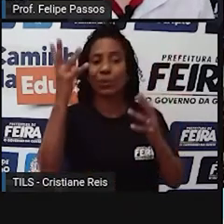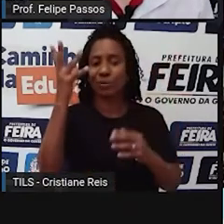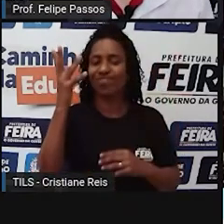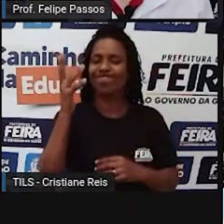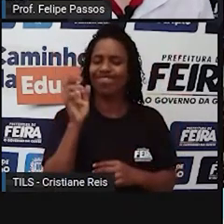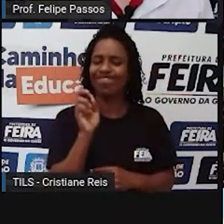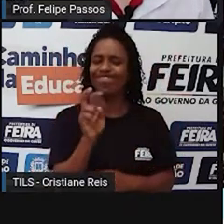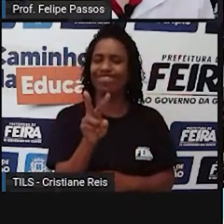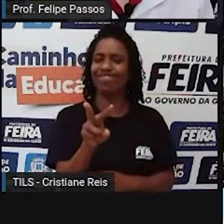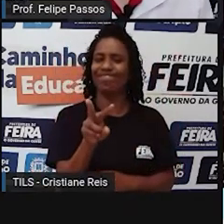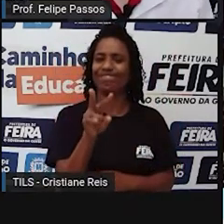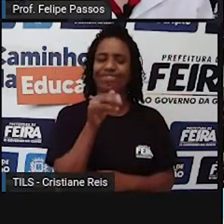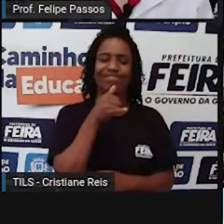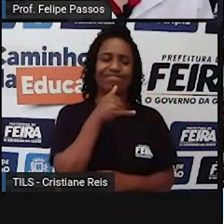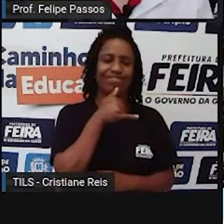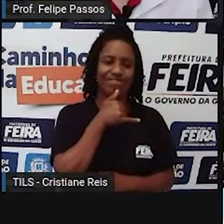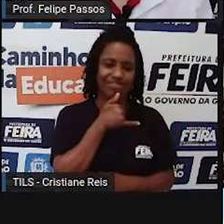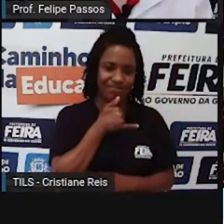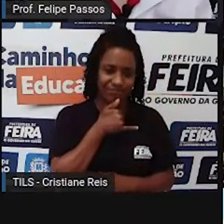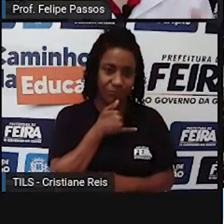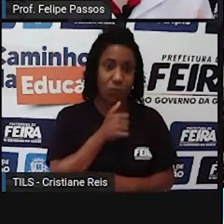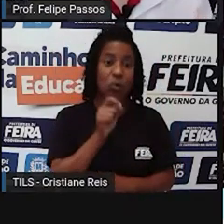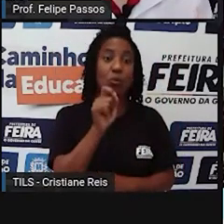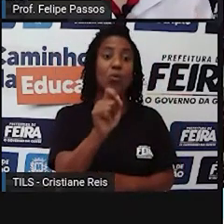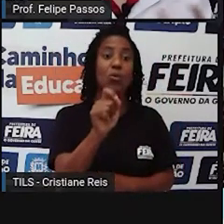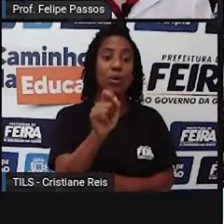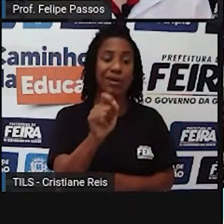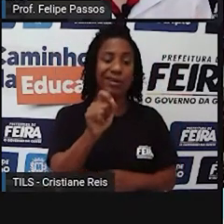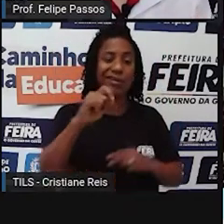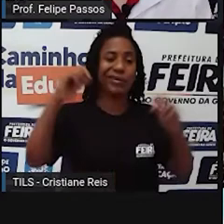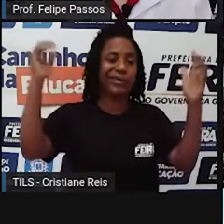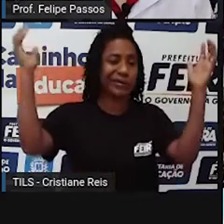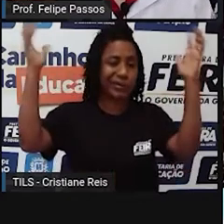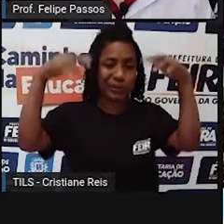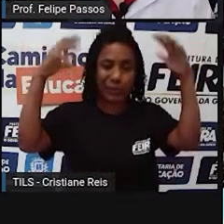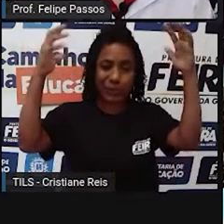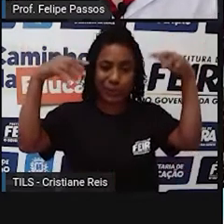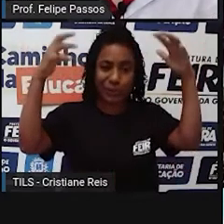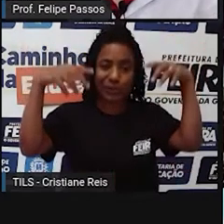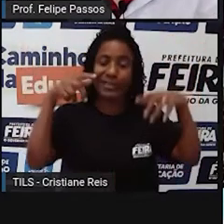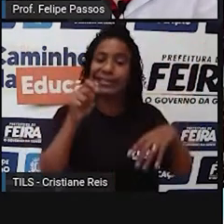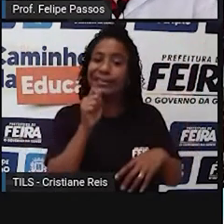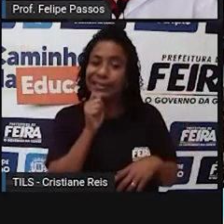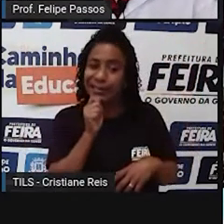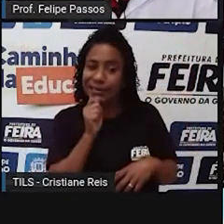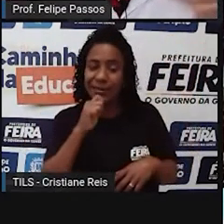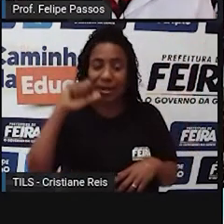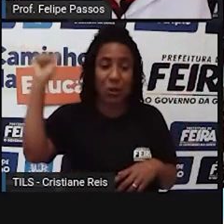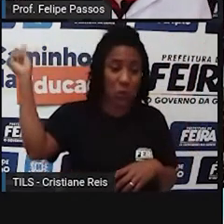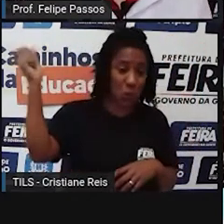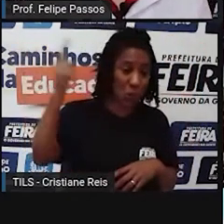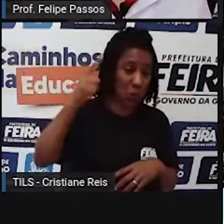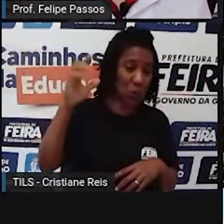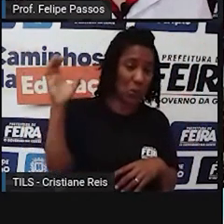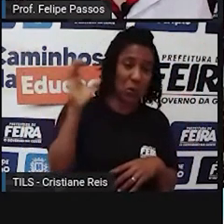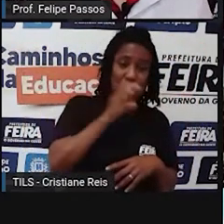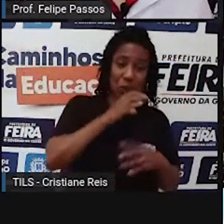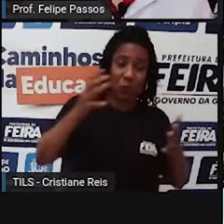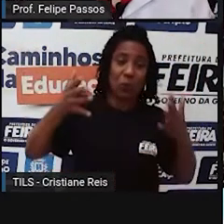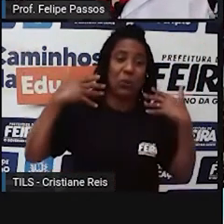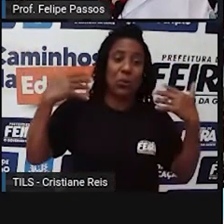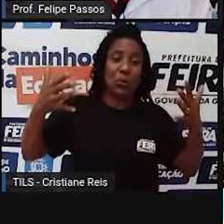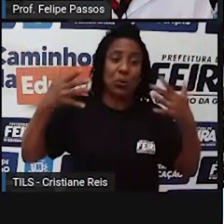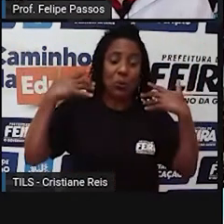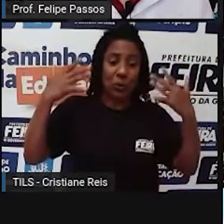o regime de chuvas, ele tá cada vez mais louco, né? Em alguma cidade chove dez vezes mais do que o que era